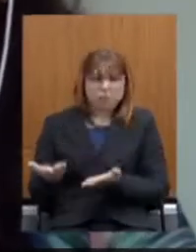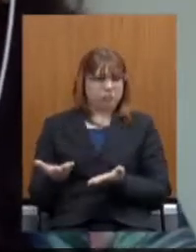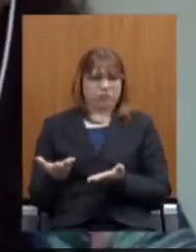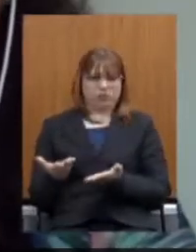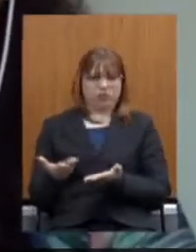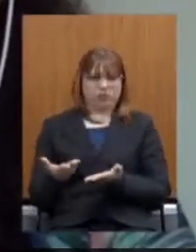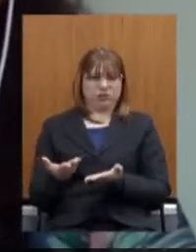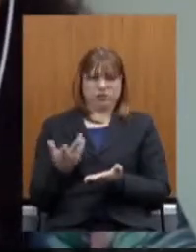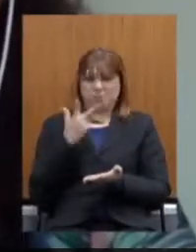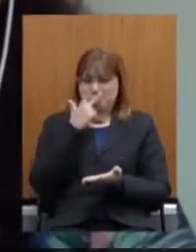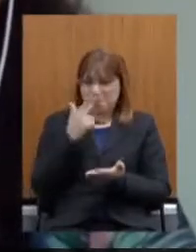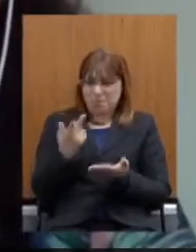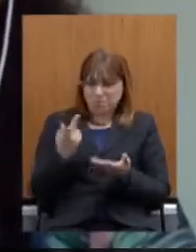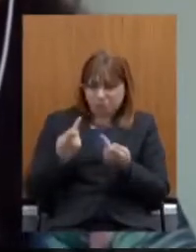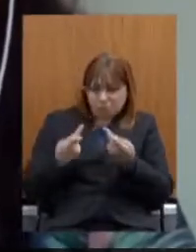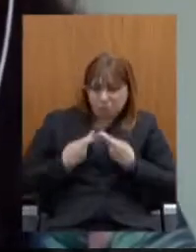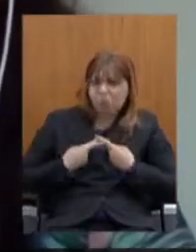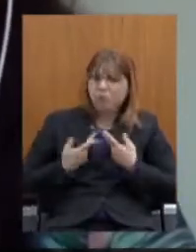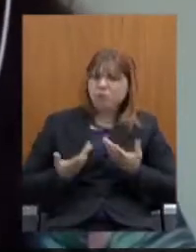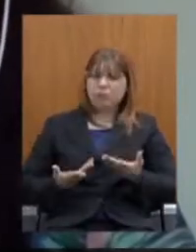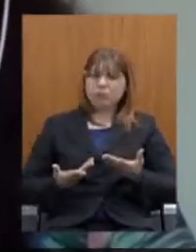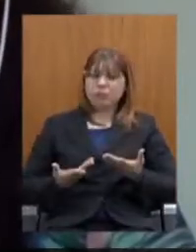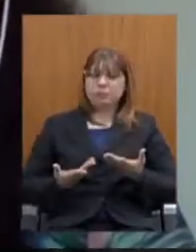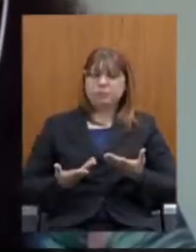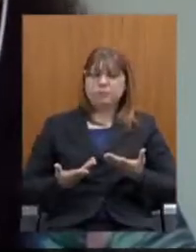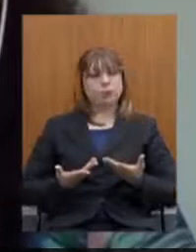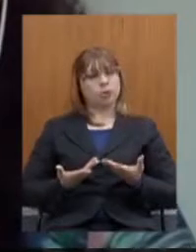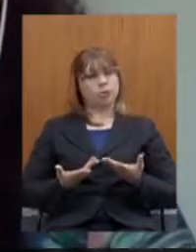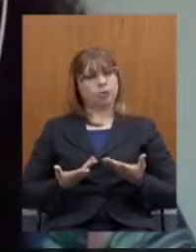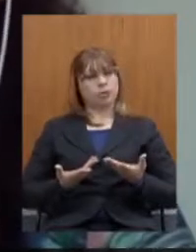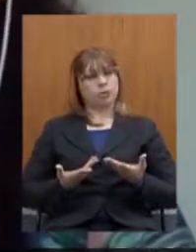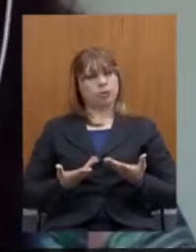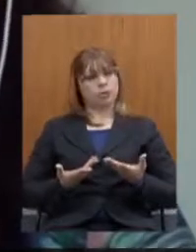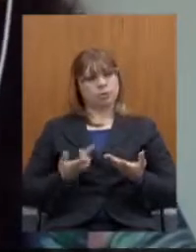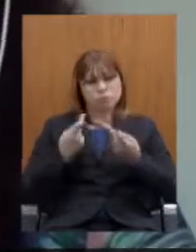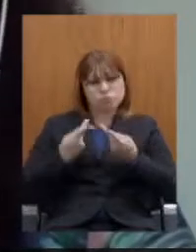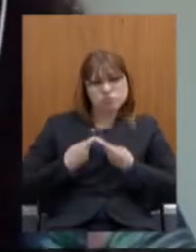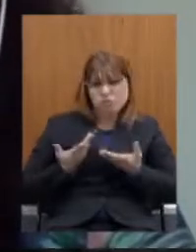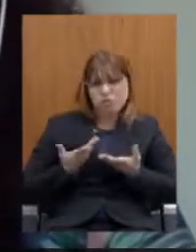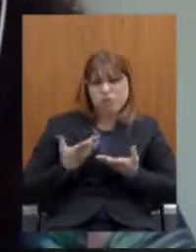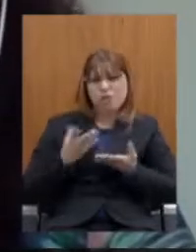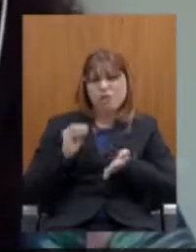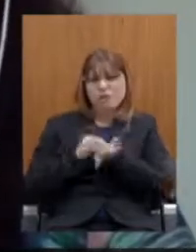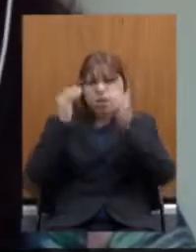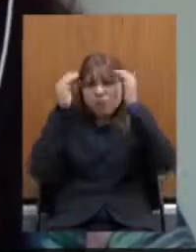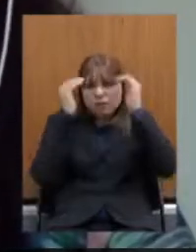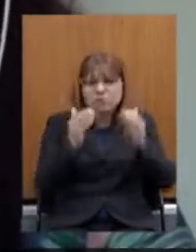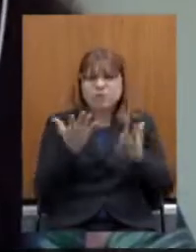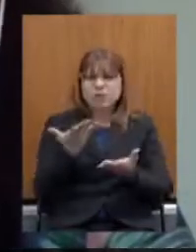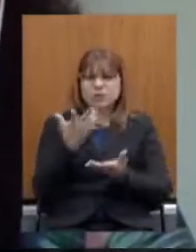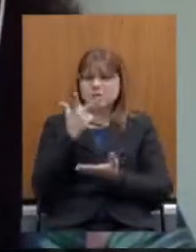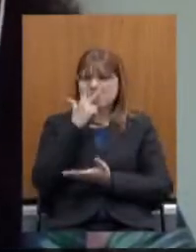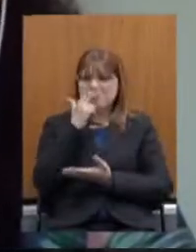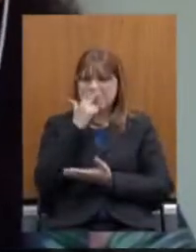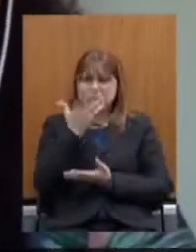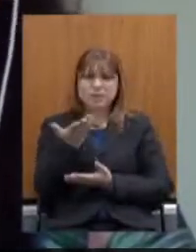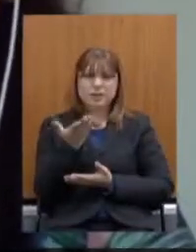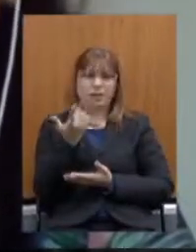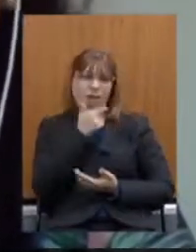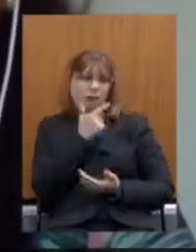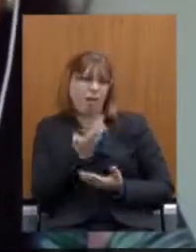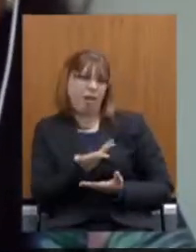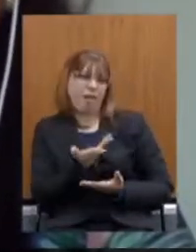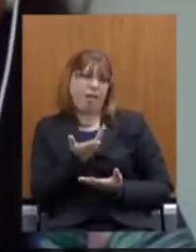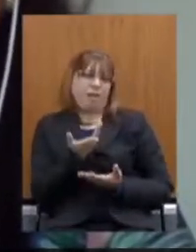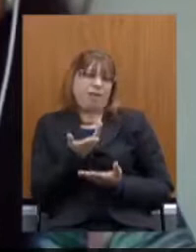ofensivo é a falta de respeito, o desprezo, o deboche com os